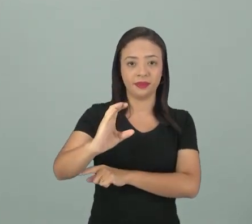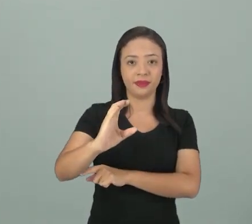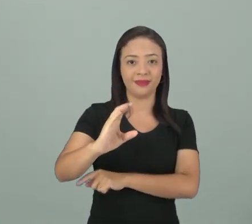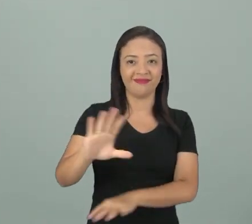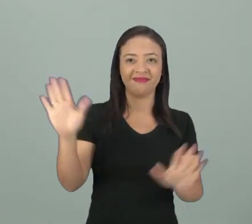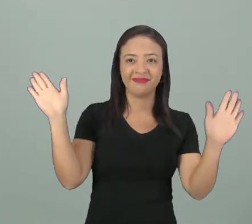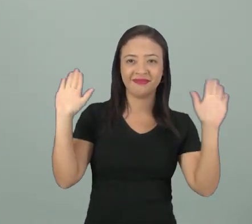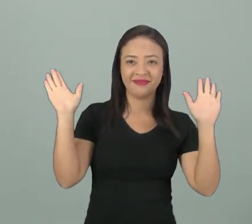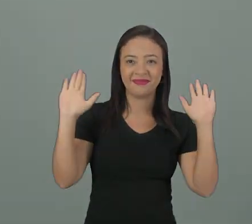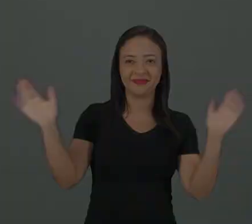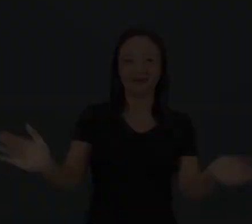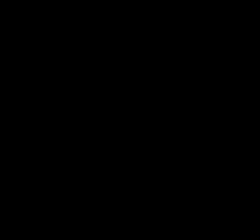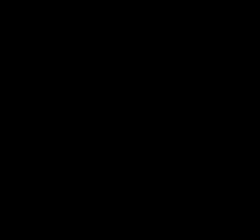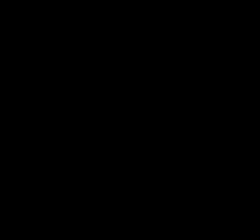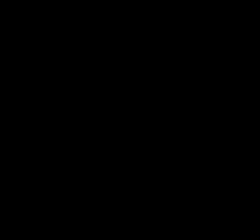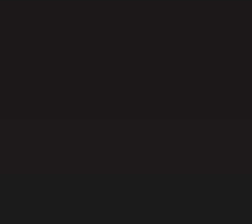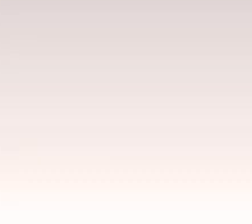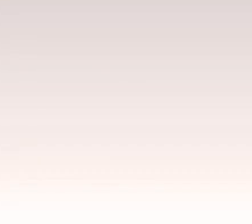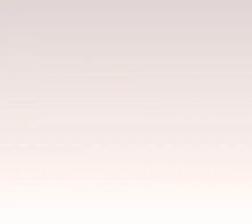adeus!